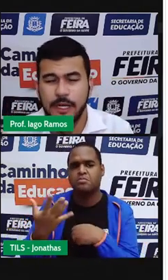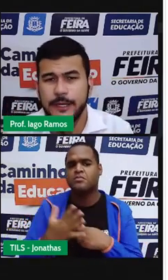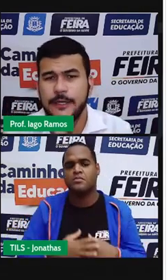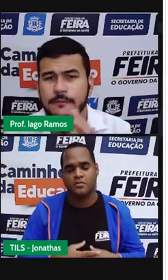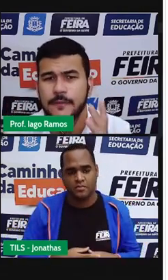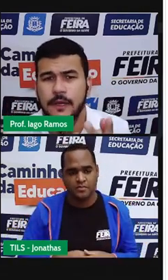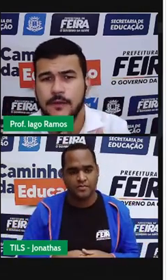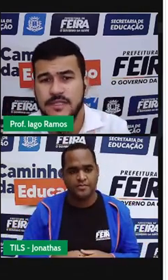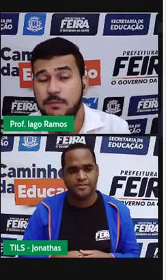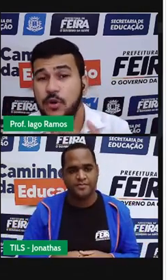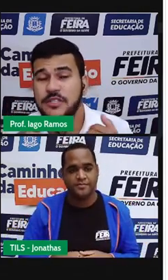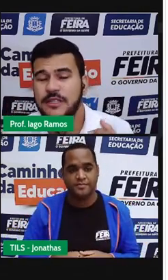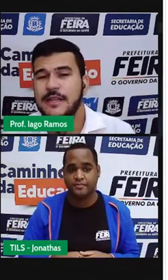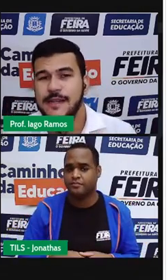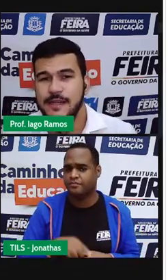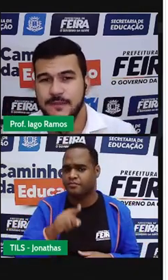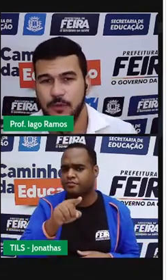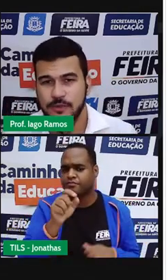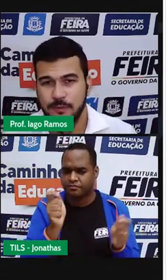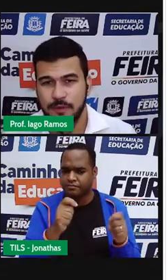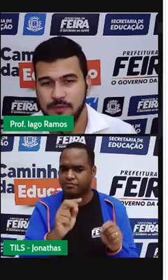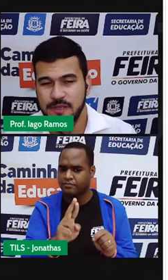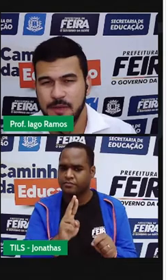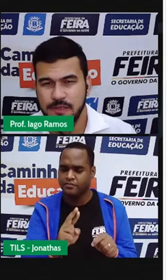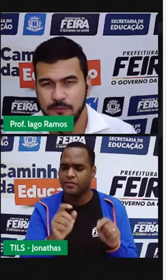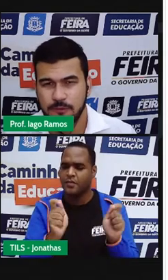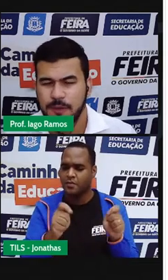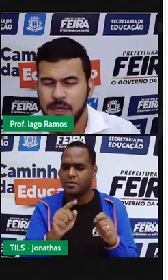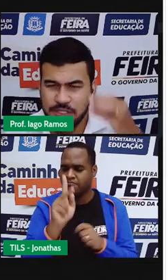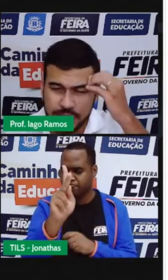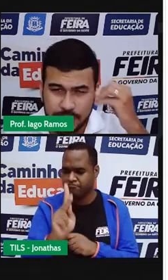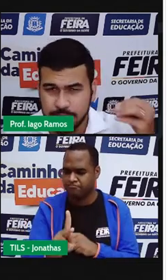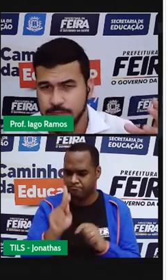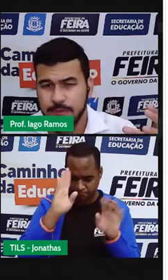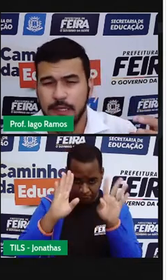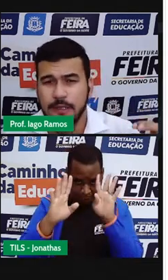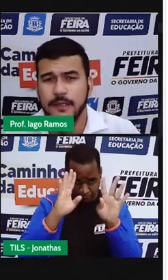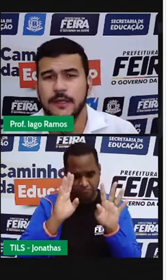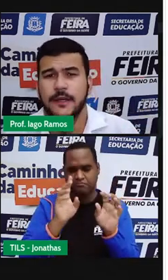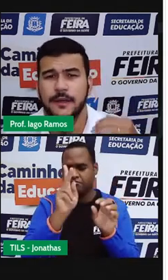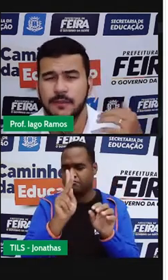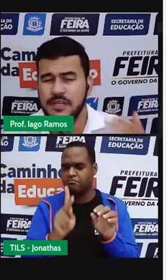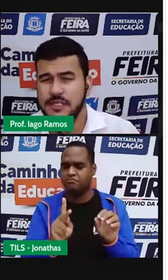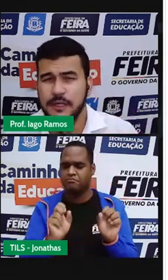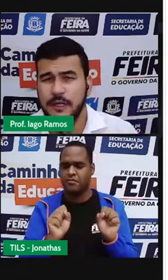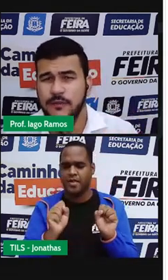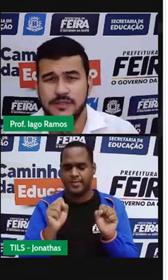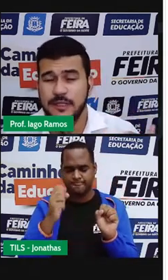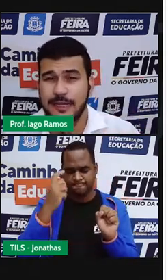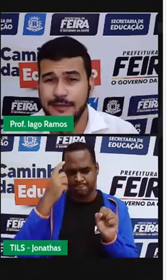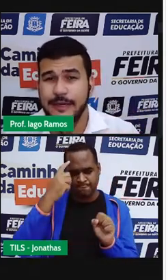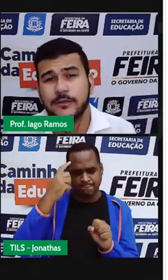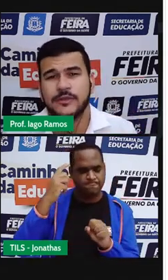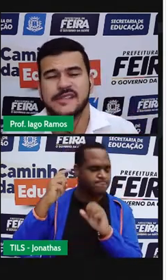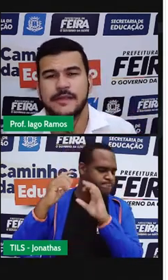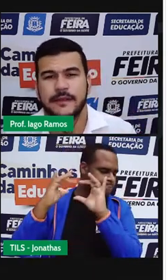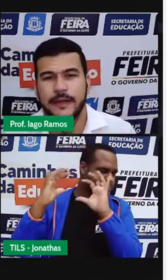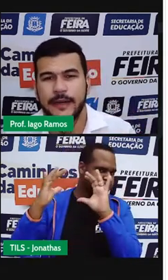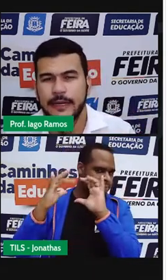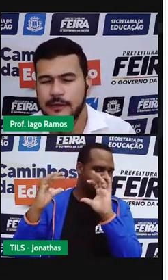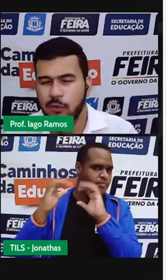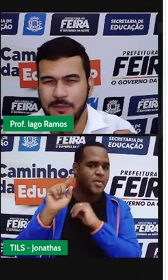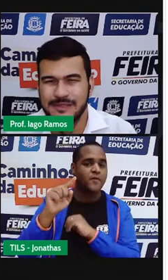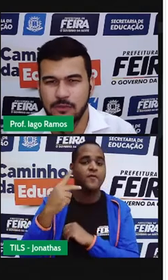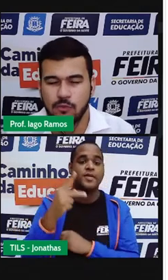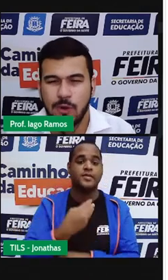E aí, você pode dar essa resposta para você mesmo. Imagina, né? Imagina aí que você está dentro desse